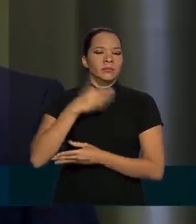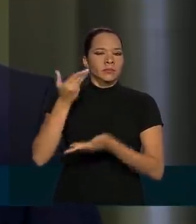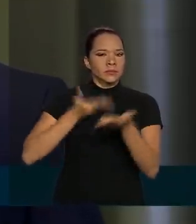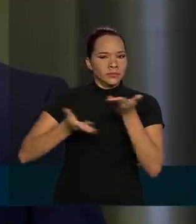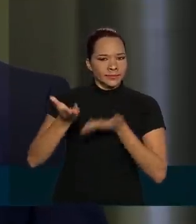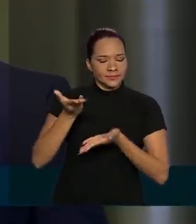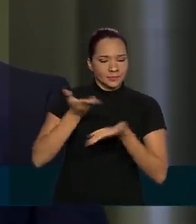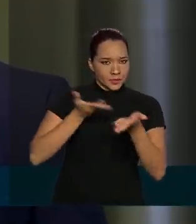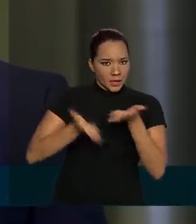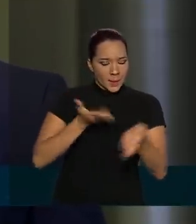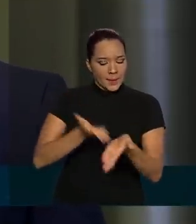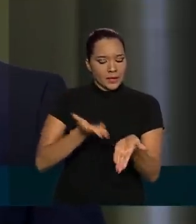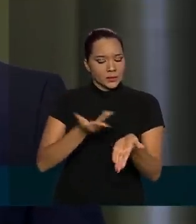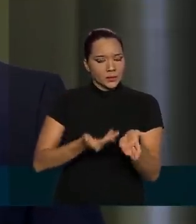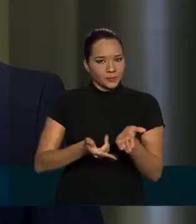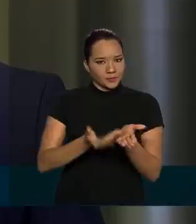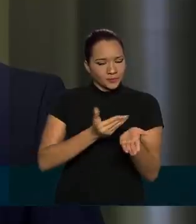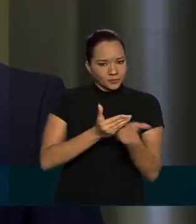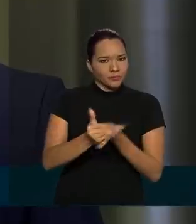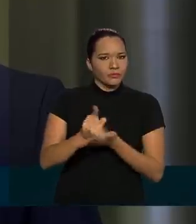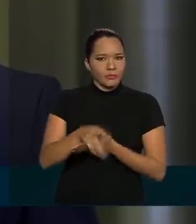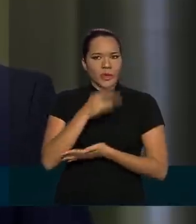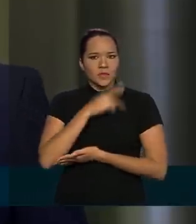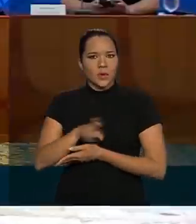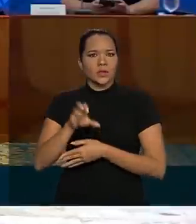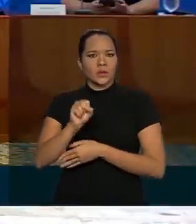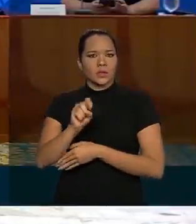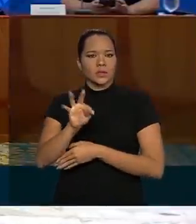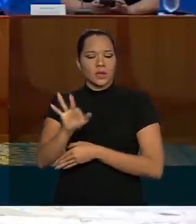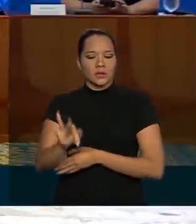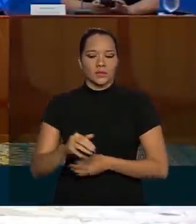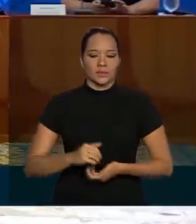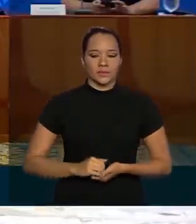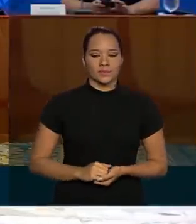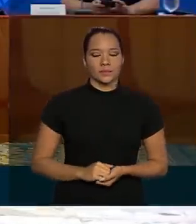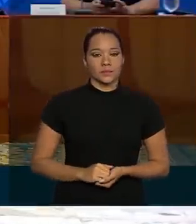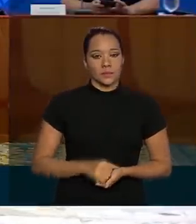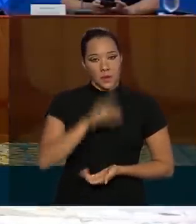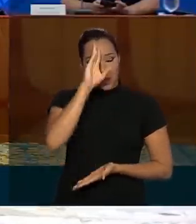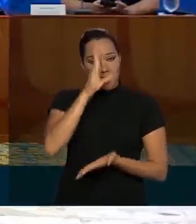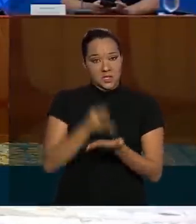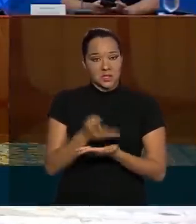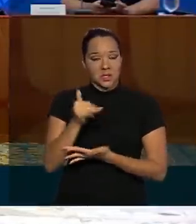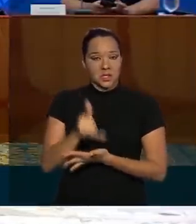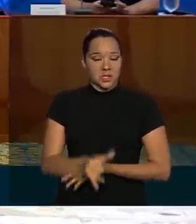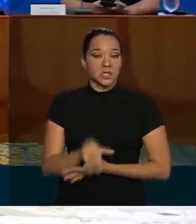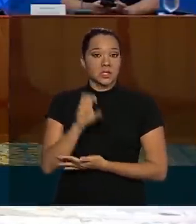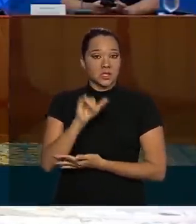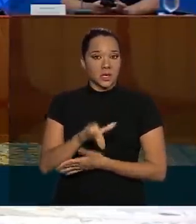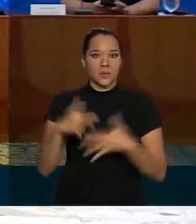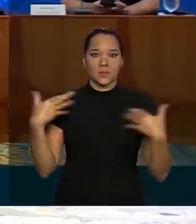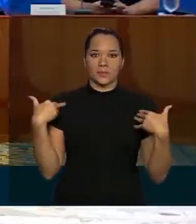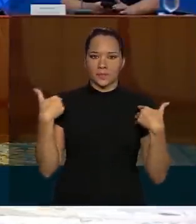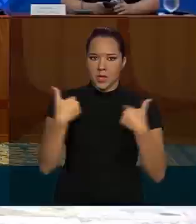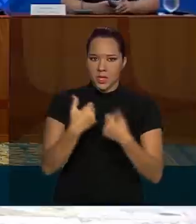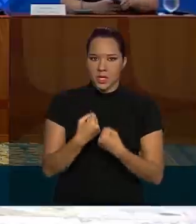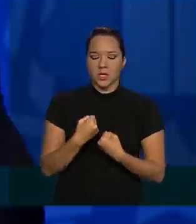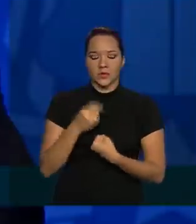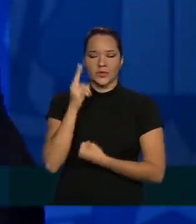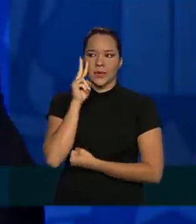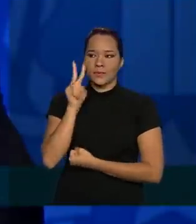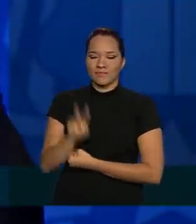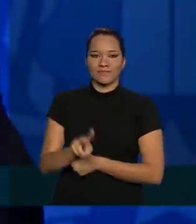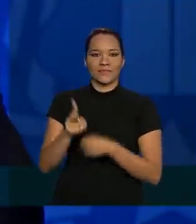fazer parte dessa resposta ao Supremo Tribunal Federal. Eu acredito que se o ministro Celso de Mello tiver assistido à coletiva,